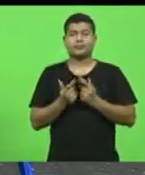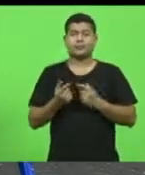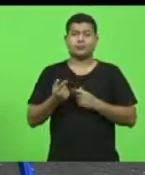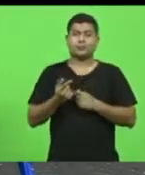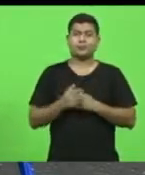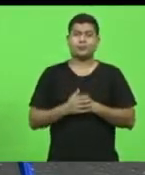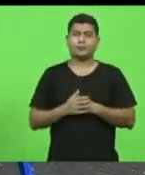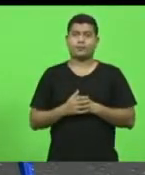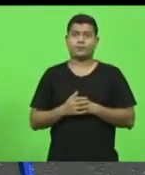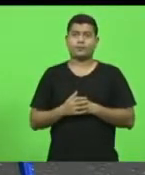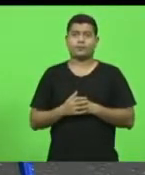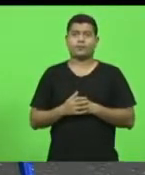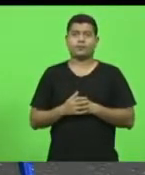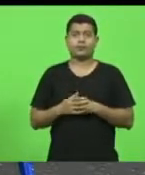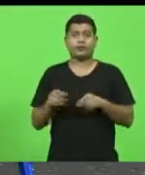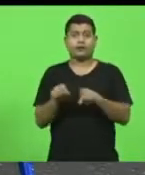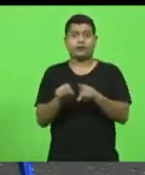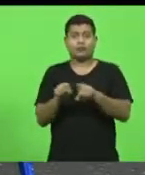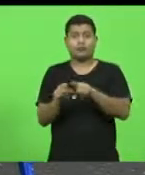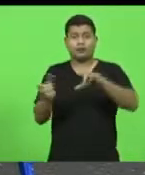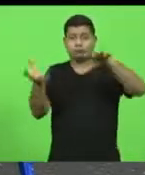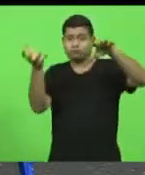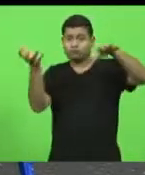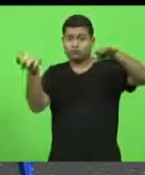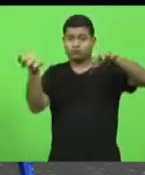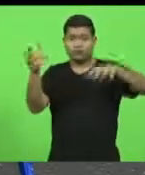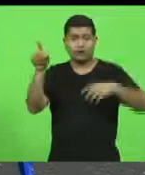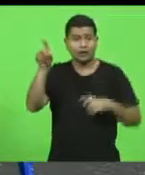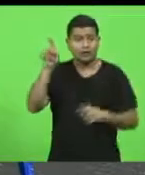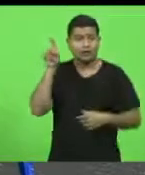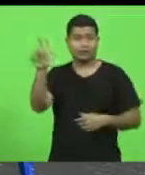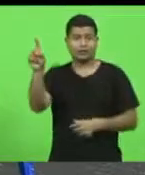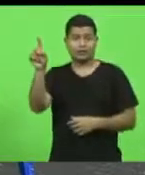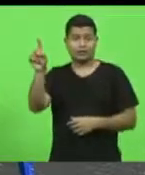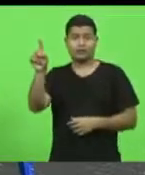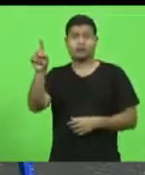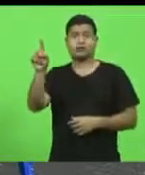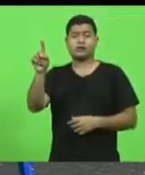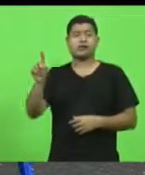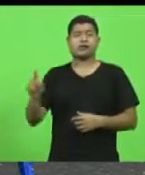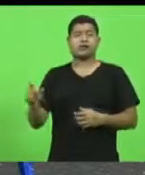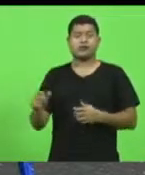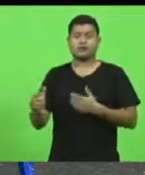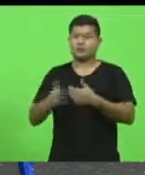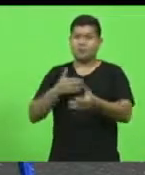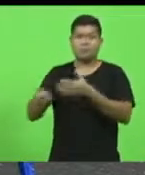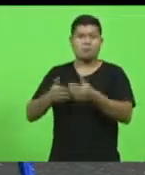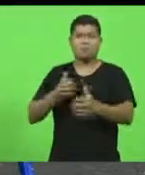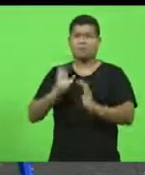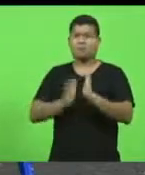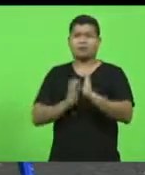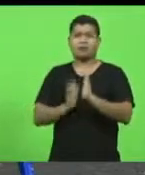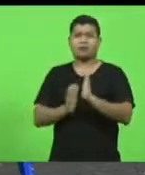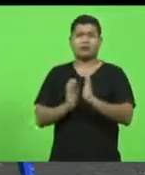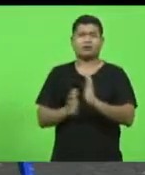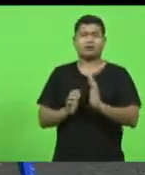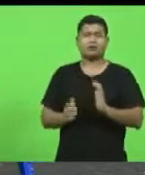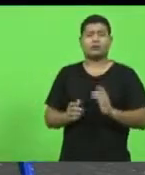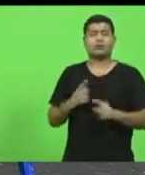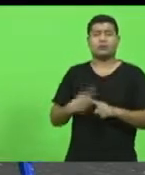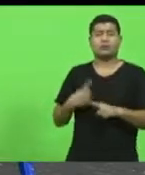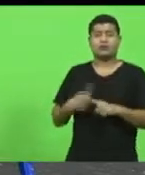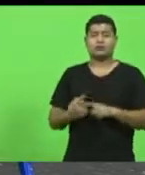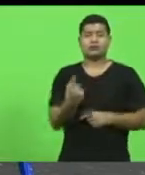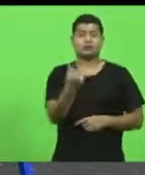no Congresso Nacional, de forma suprapartidária, porque esses investimentos